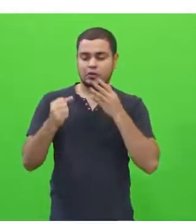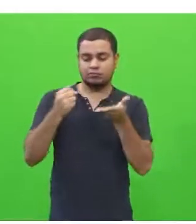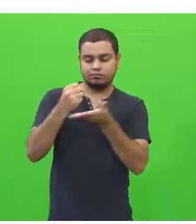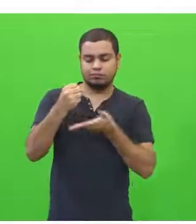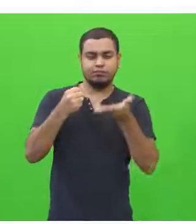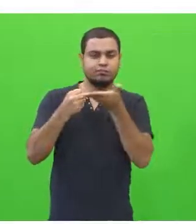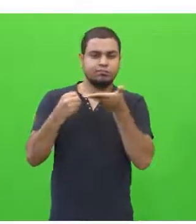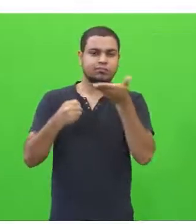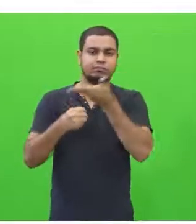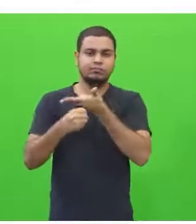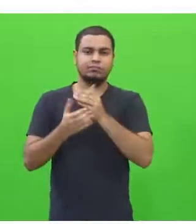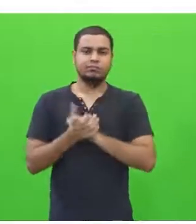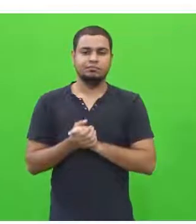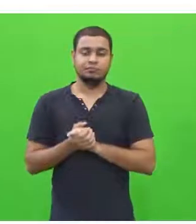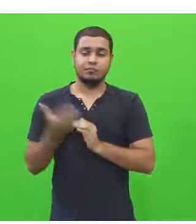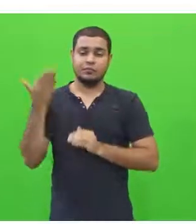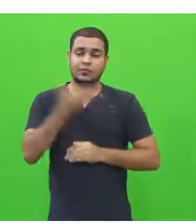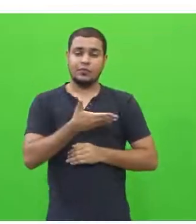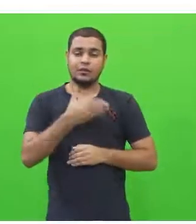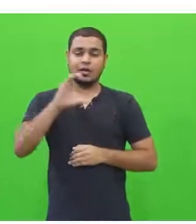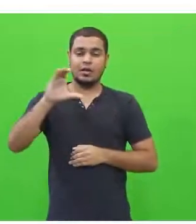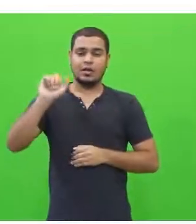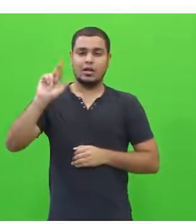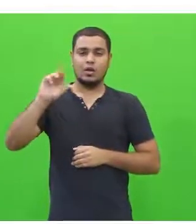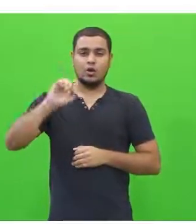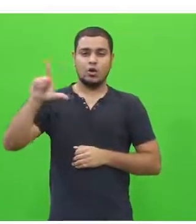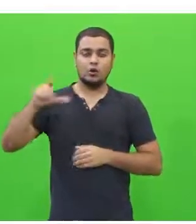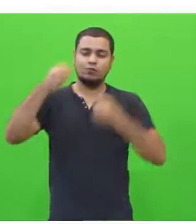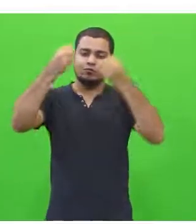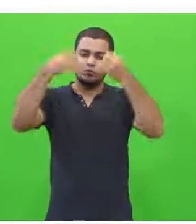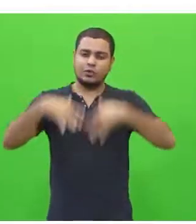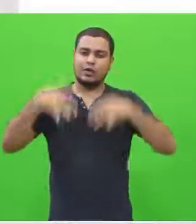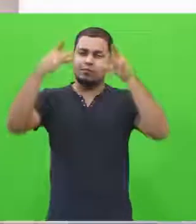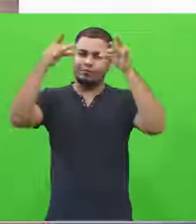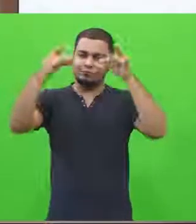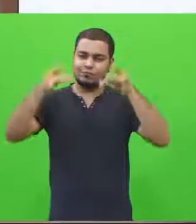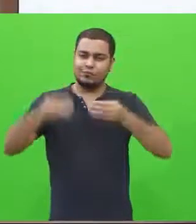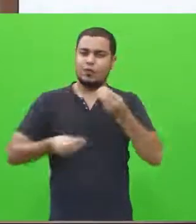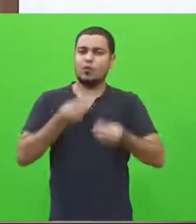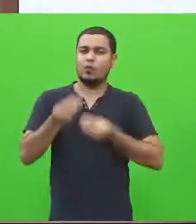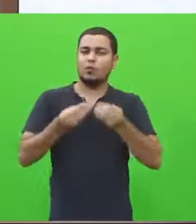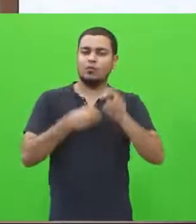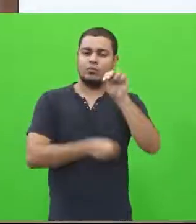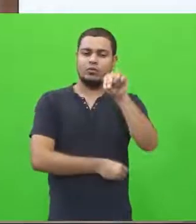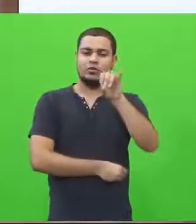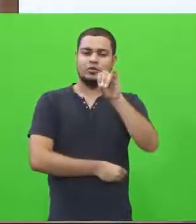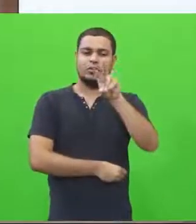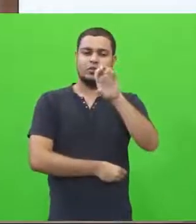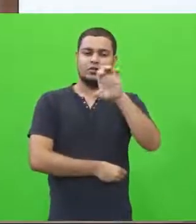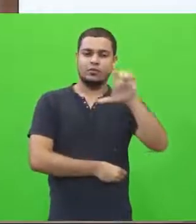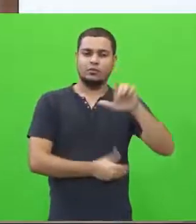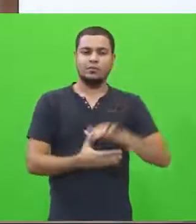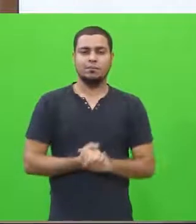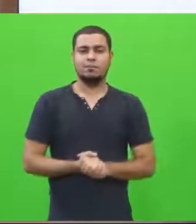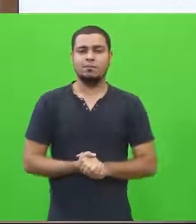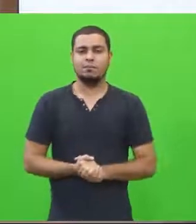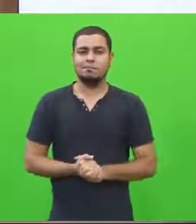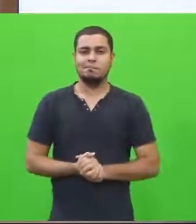níveis. A Carol vai explicar, de uma forma mais detalhada, a questão dos níveis.